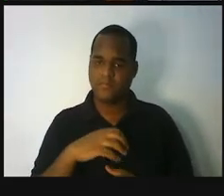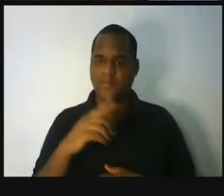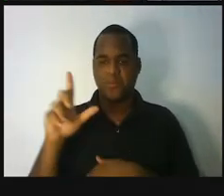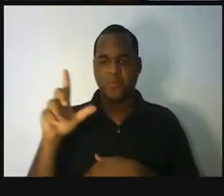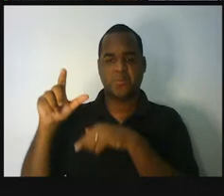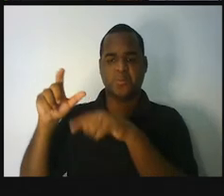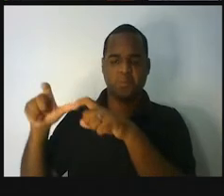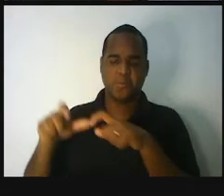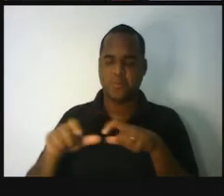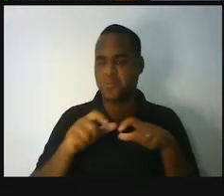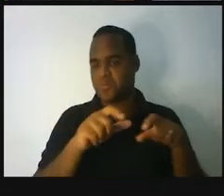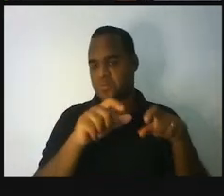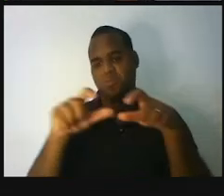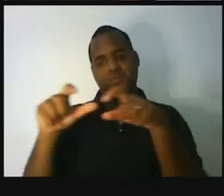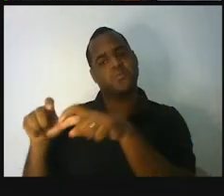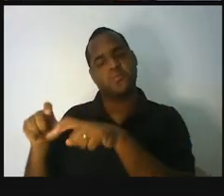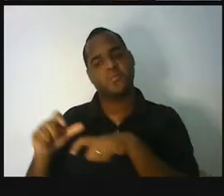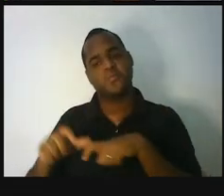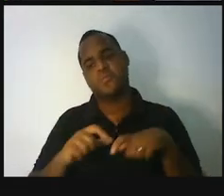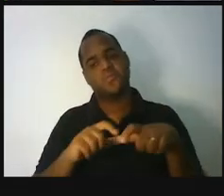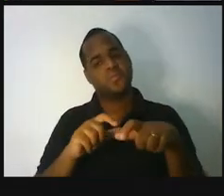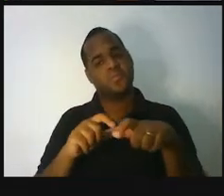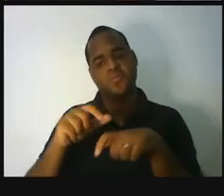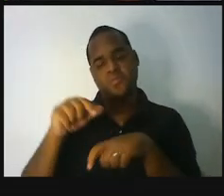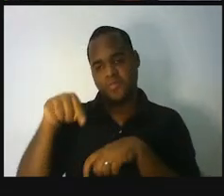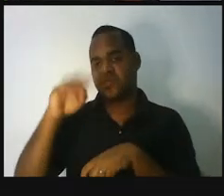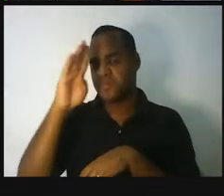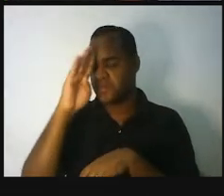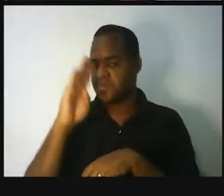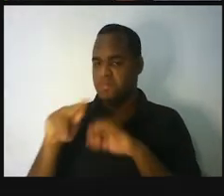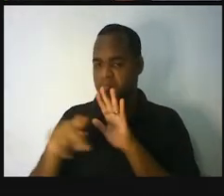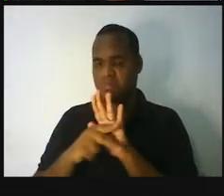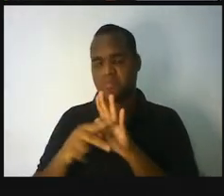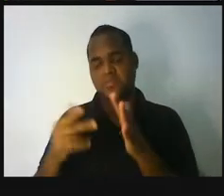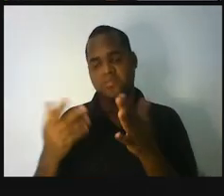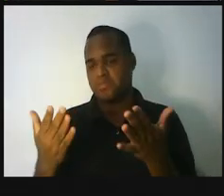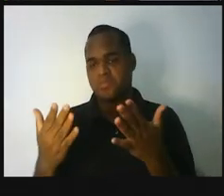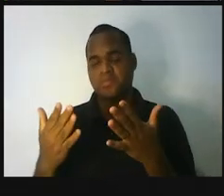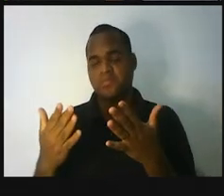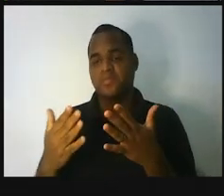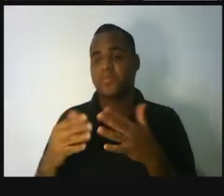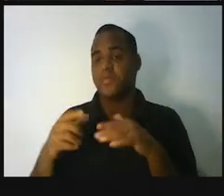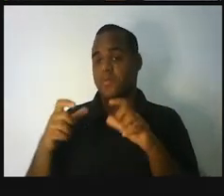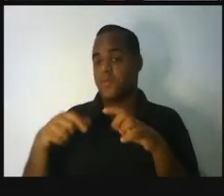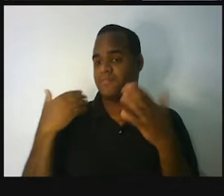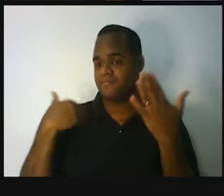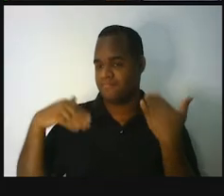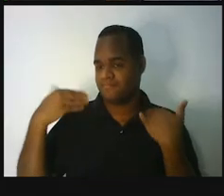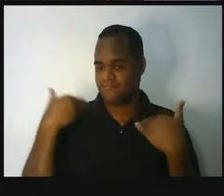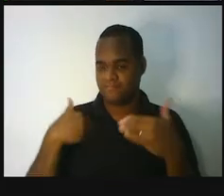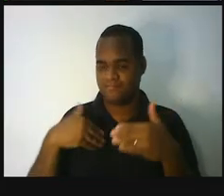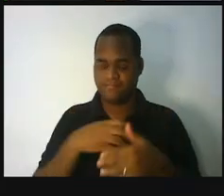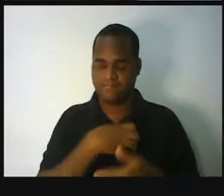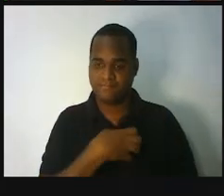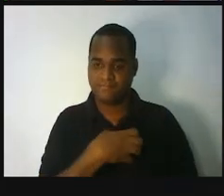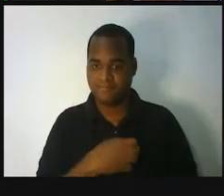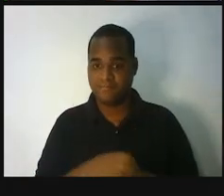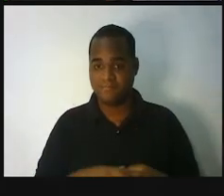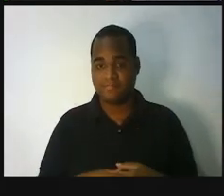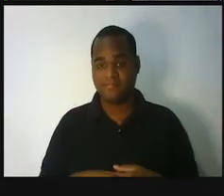lugares do país, mas, daqui do Brasil, mas que vieram fazer um passeiozinho aqui na Bahia. Então,